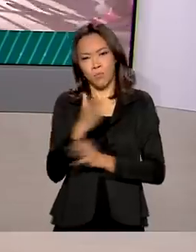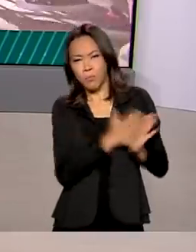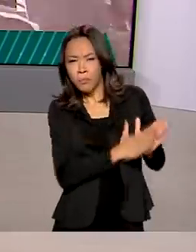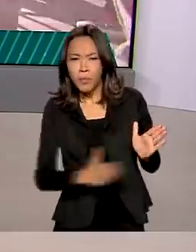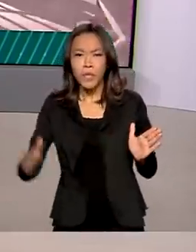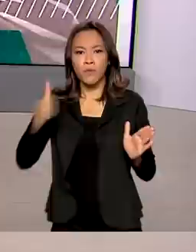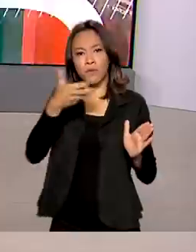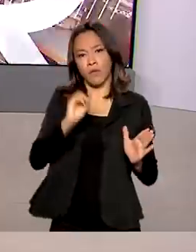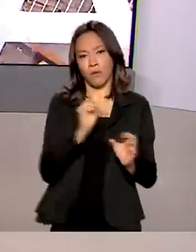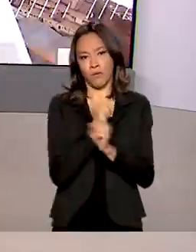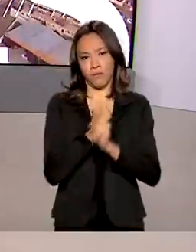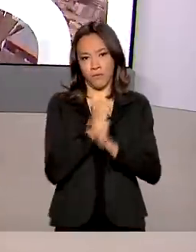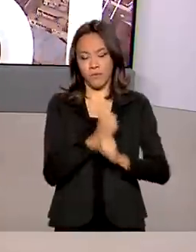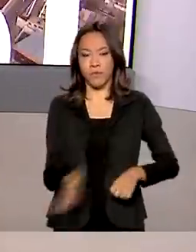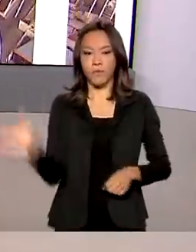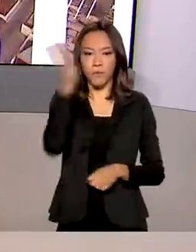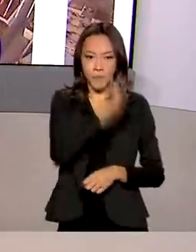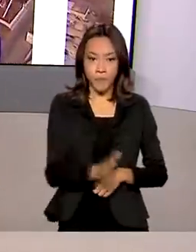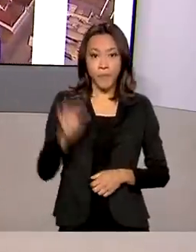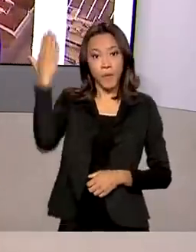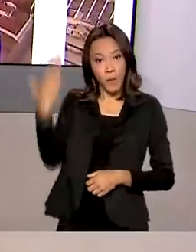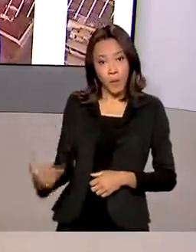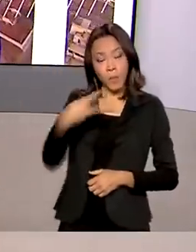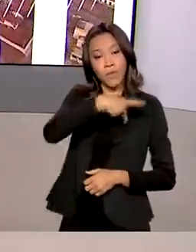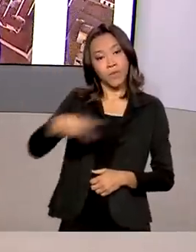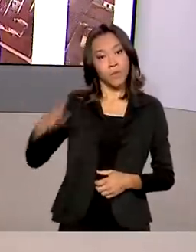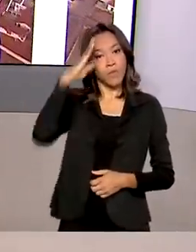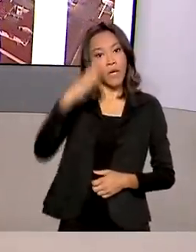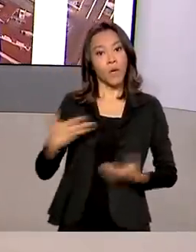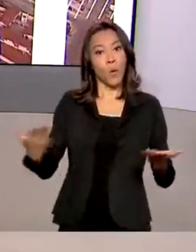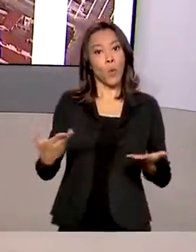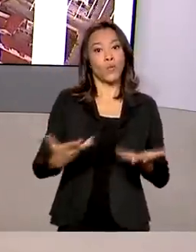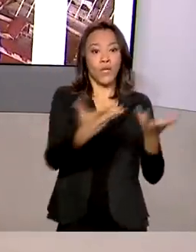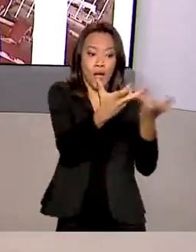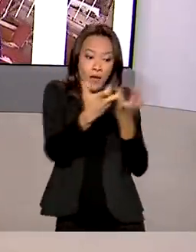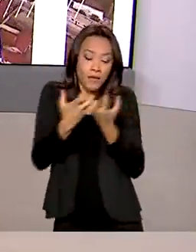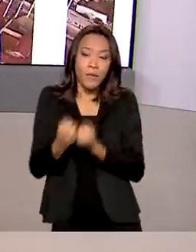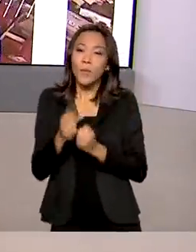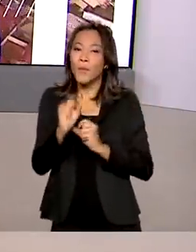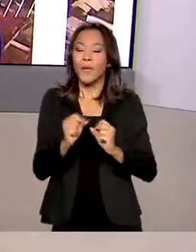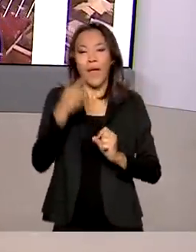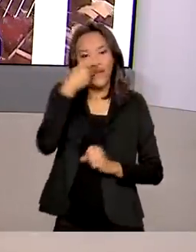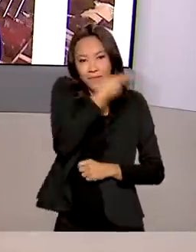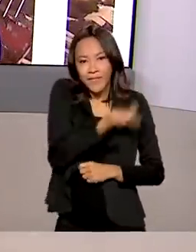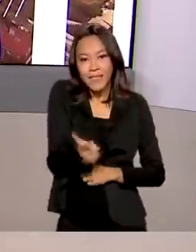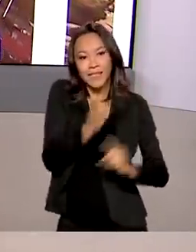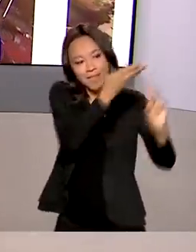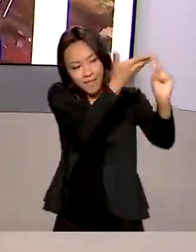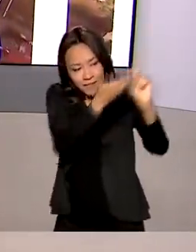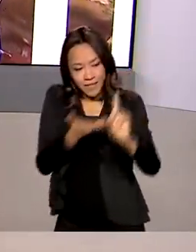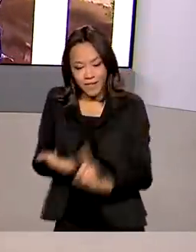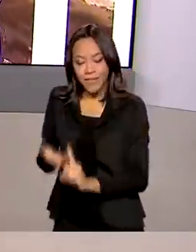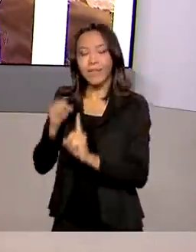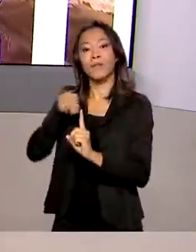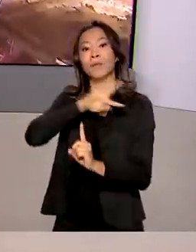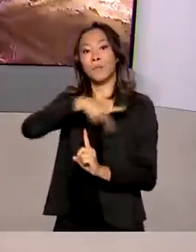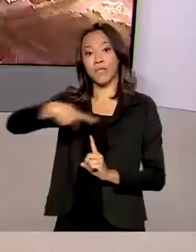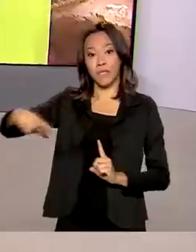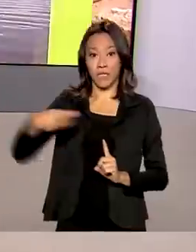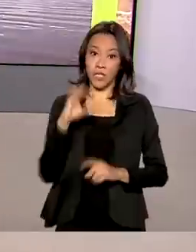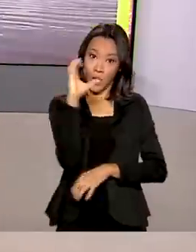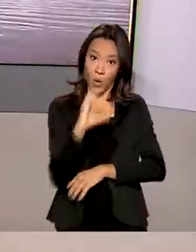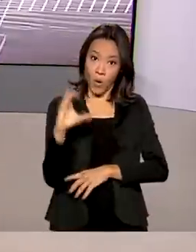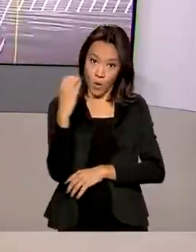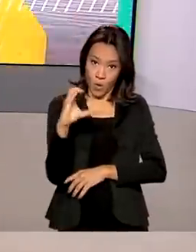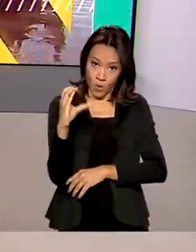O presidente Jair Bolsonaro recebe hoje, no Palácio do Planalto, a visita oficial do presidente da Colômbia, Ivan Duque Marques. O